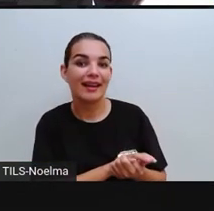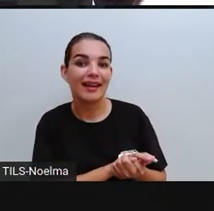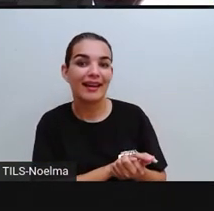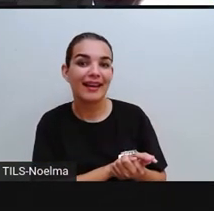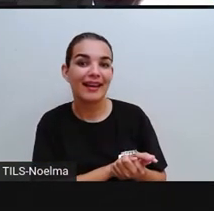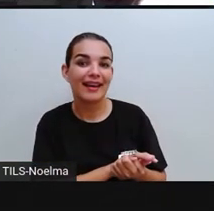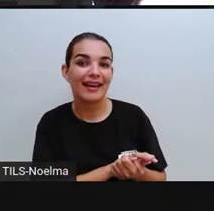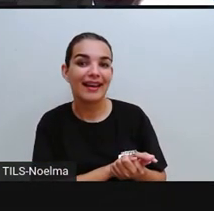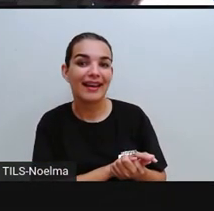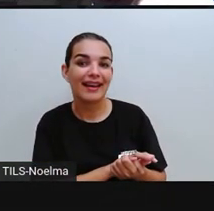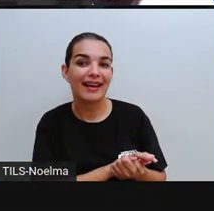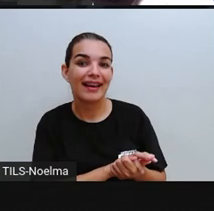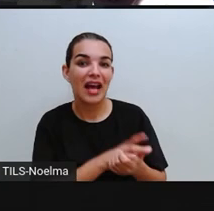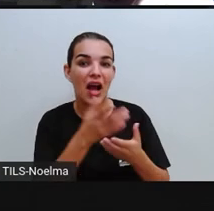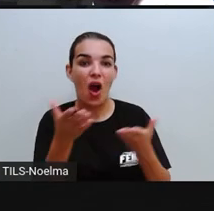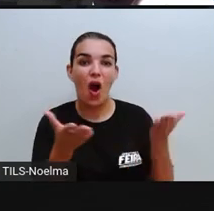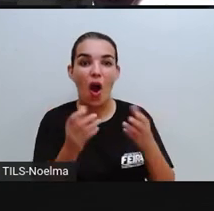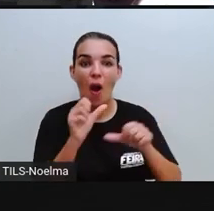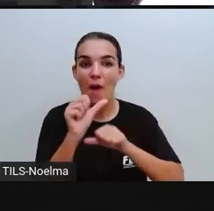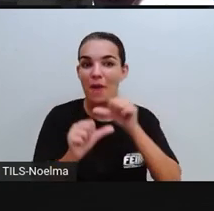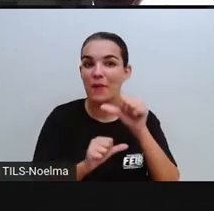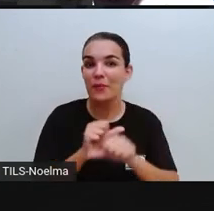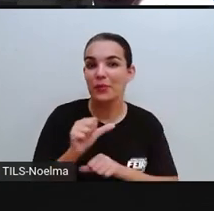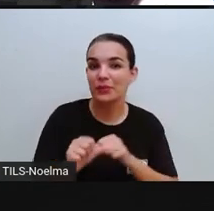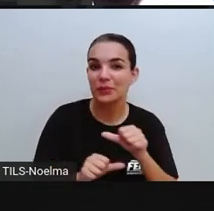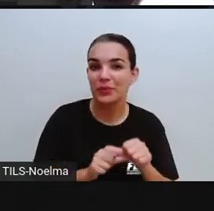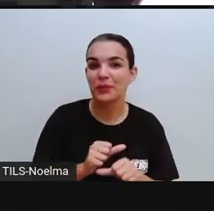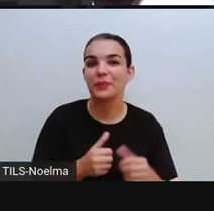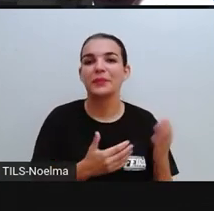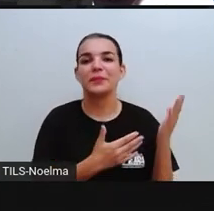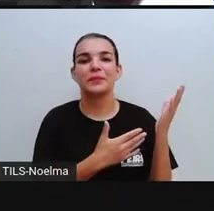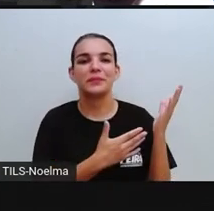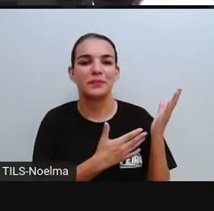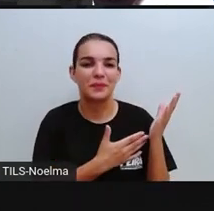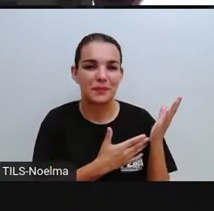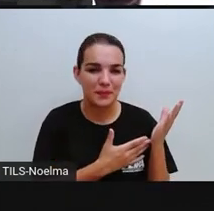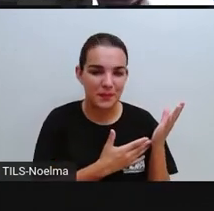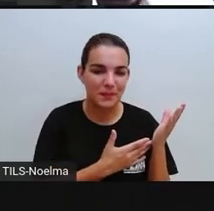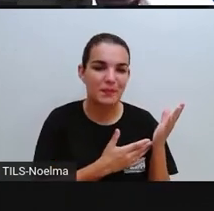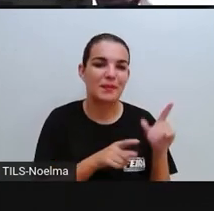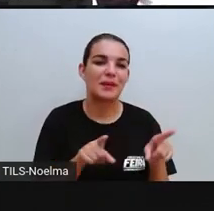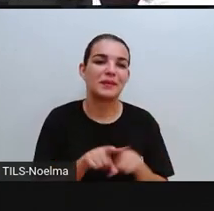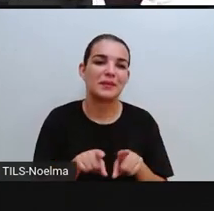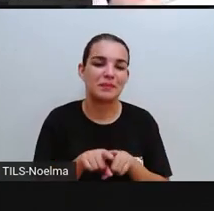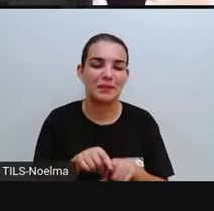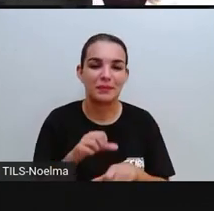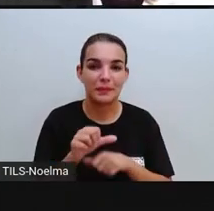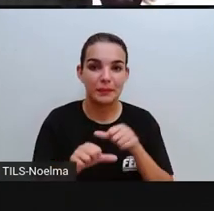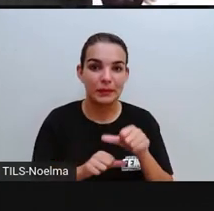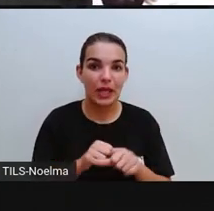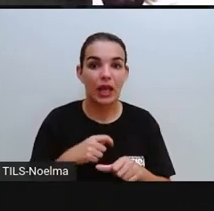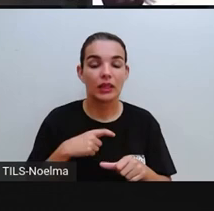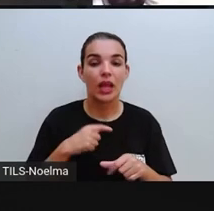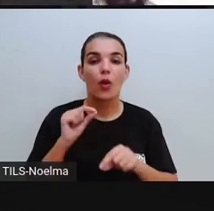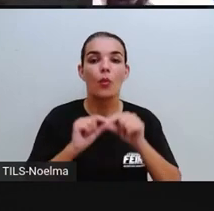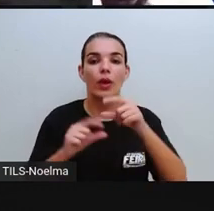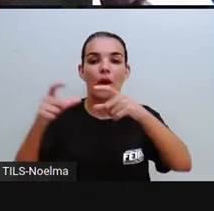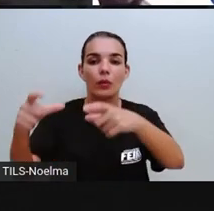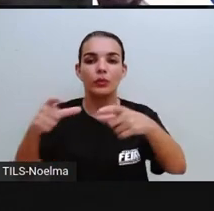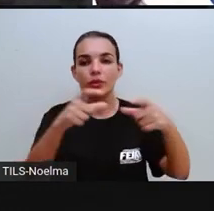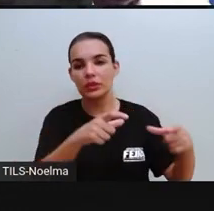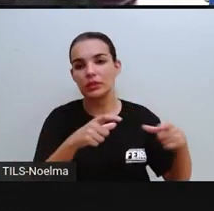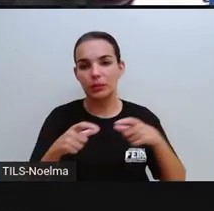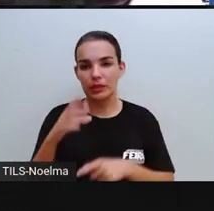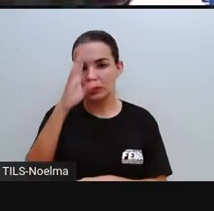Olha lá como mudou. Mais uma avenida aí que mudou em Feira de Santana. Então, os espaços